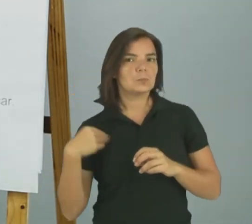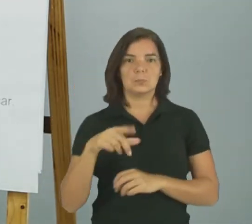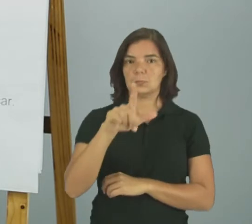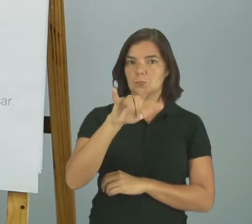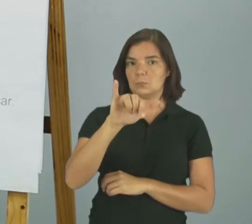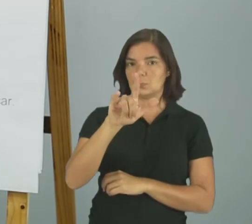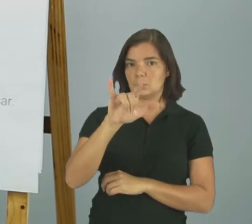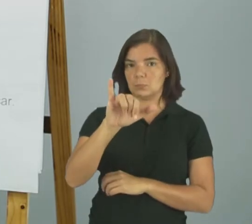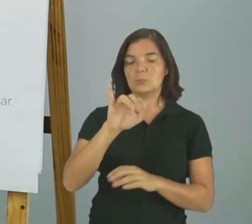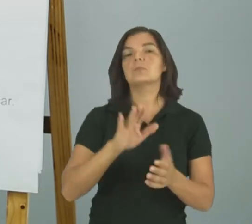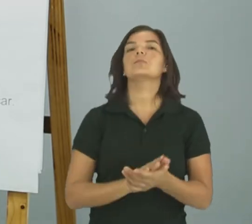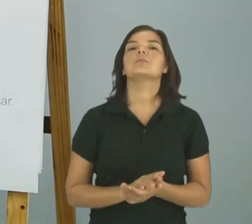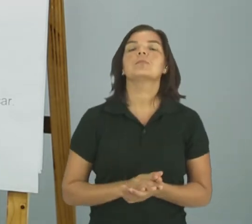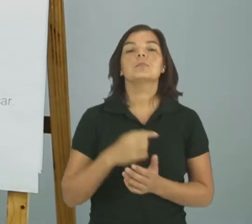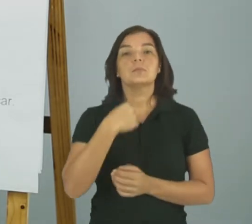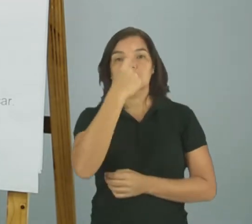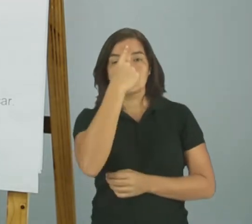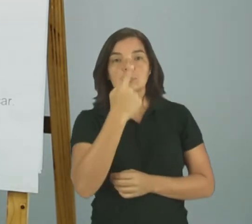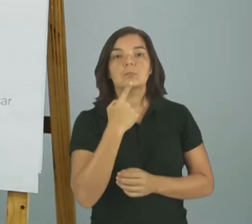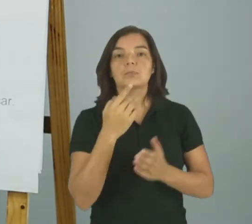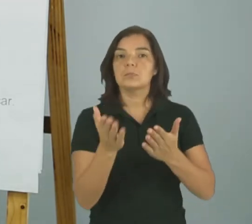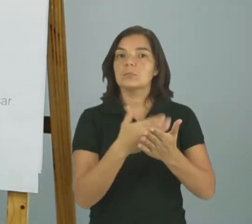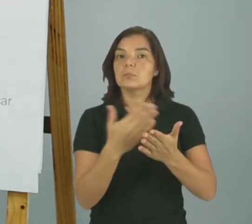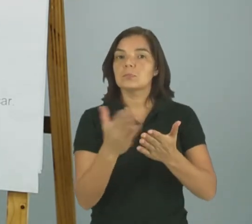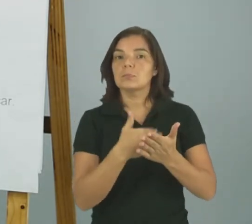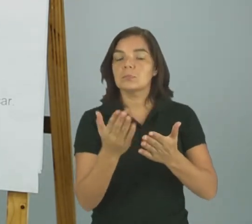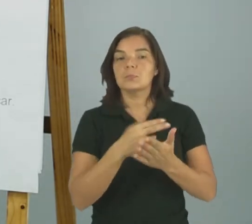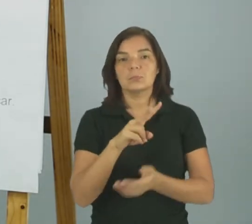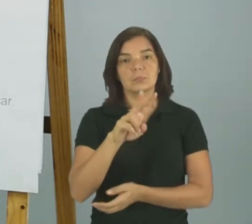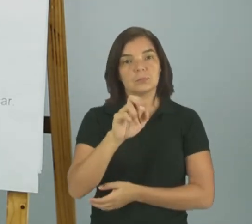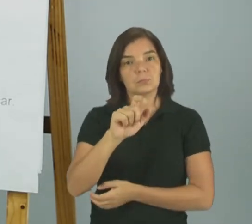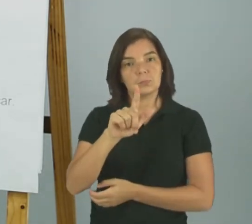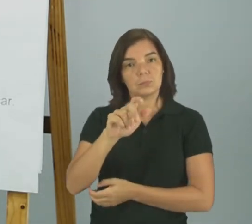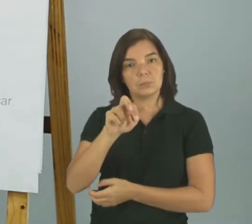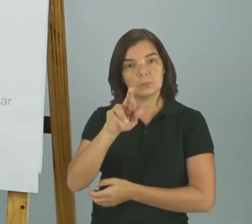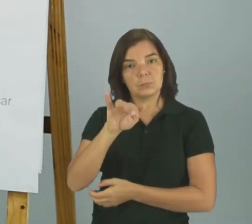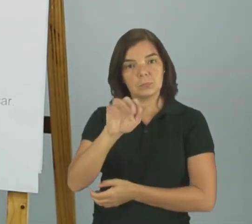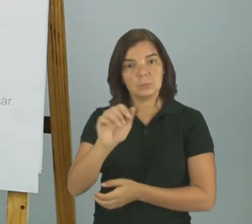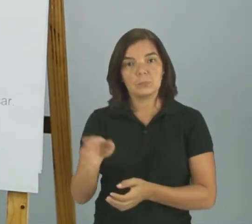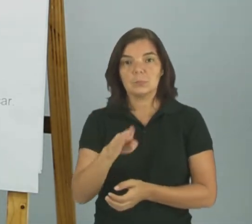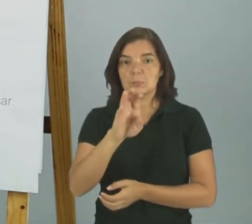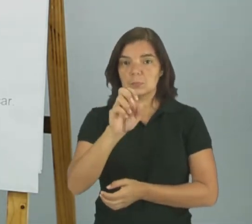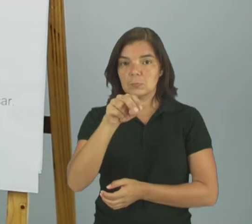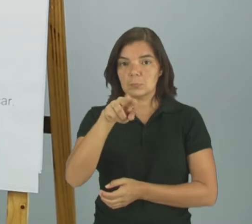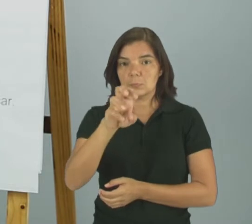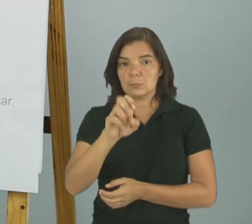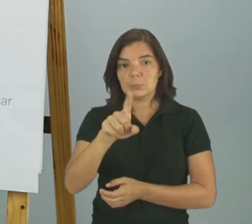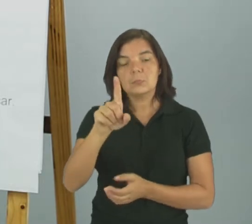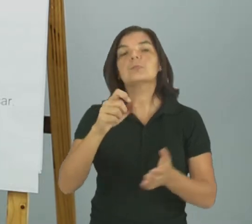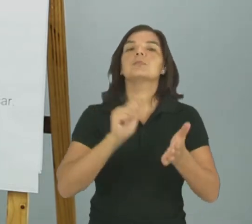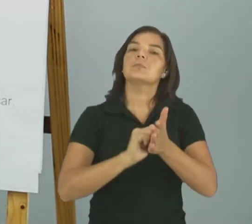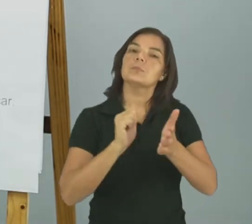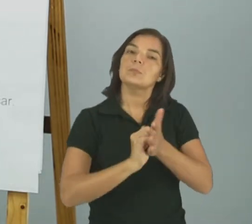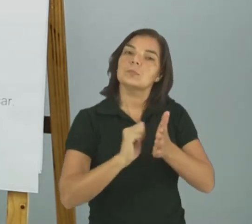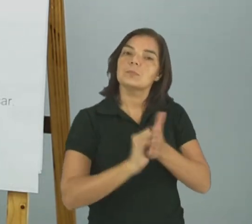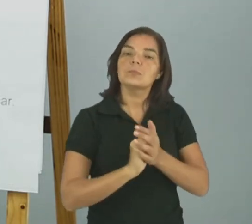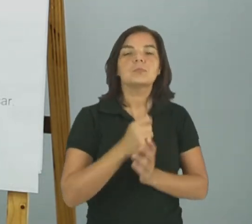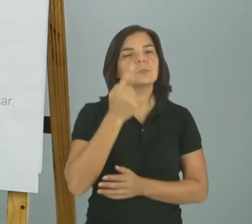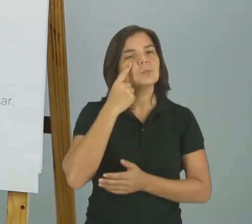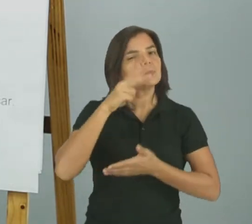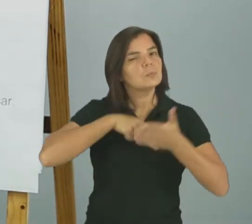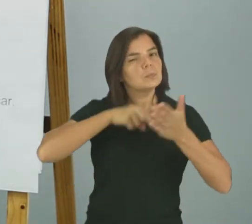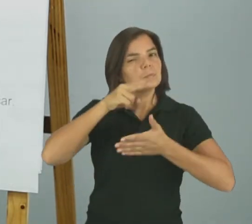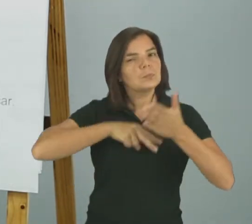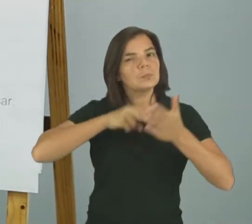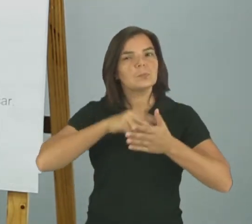tá? E aqui tem uma imagem aqui do livro Livro de Valéria e Belém, tá? Ilustração de Adriana Mendonça Vamos entender um pouquinho